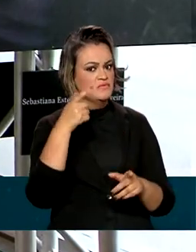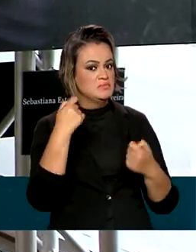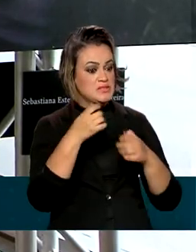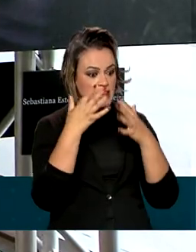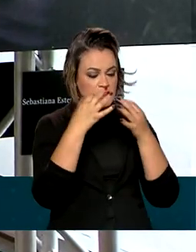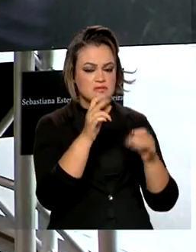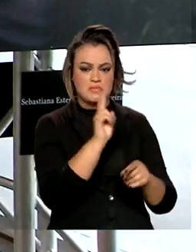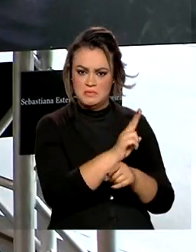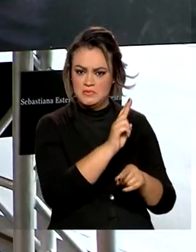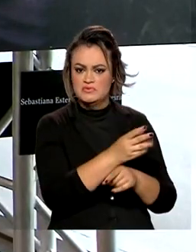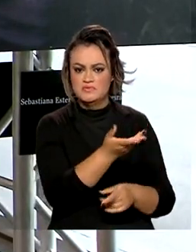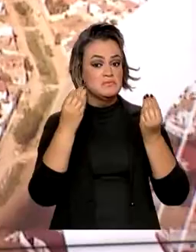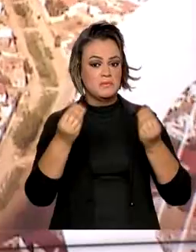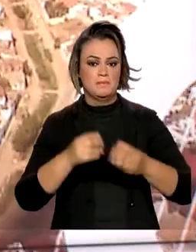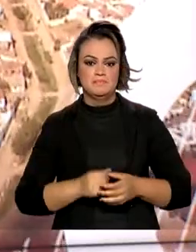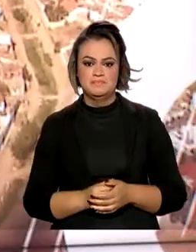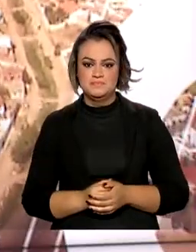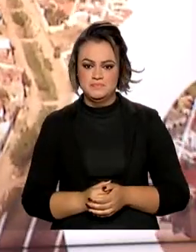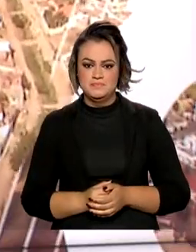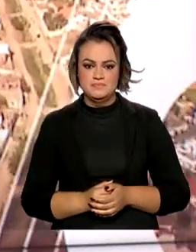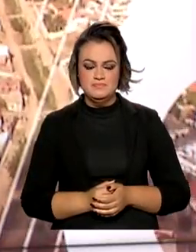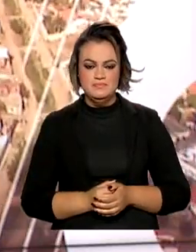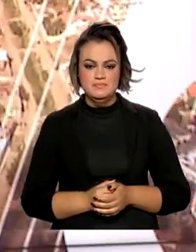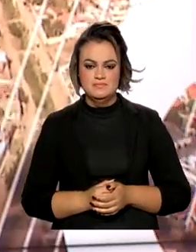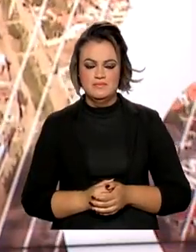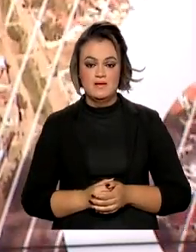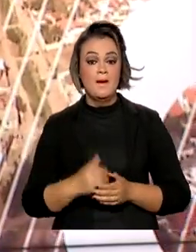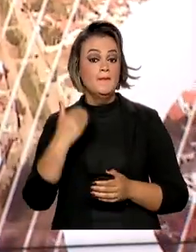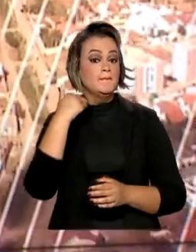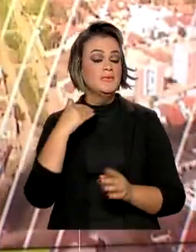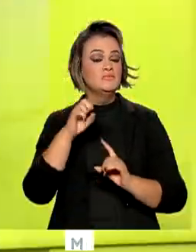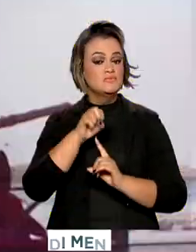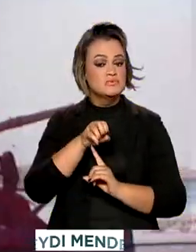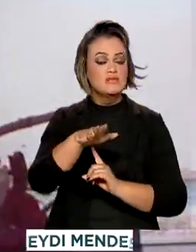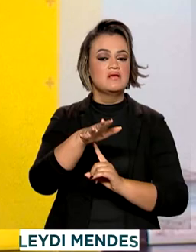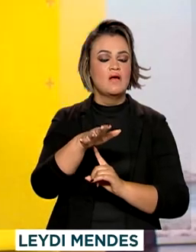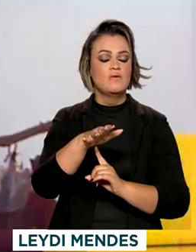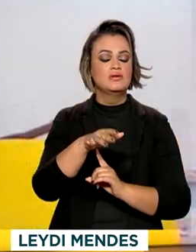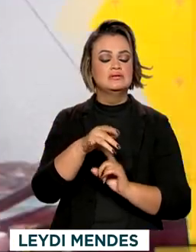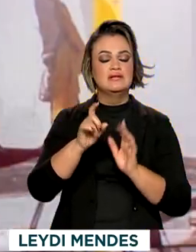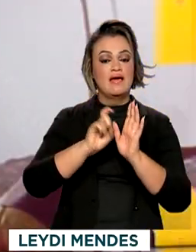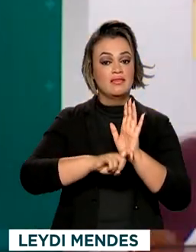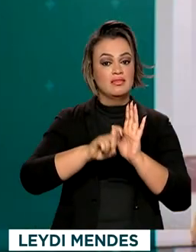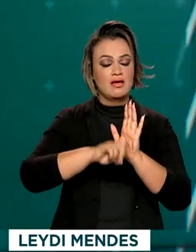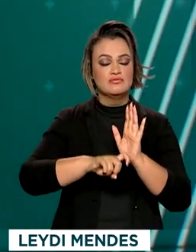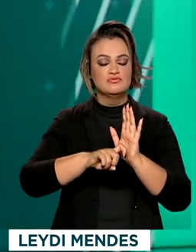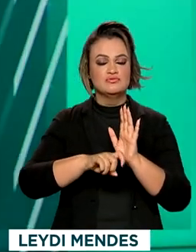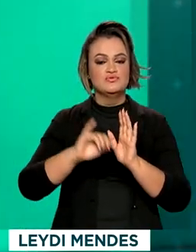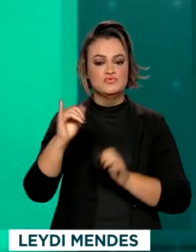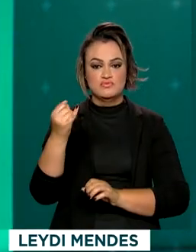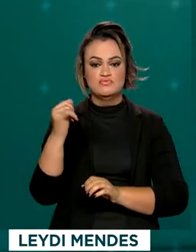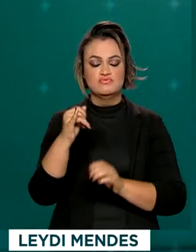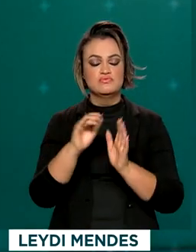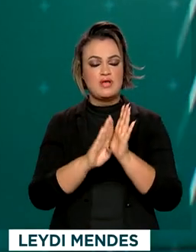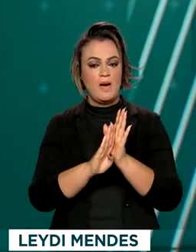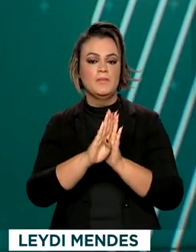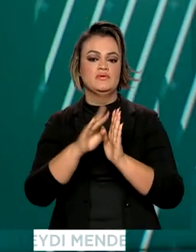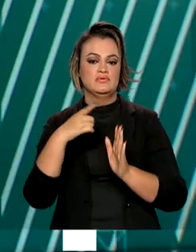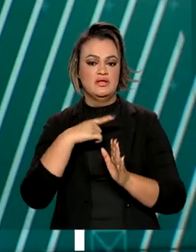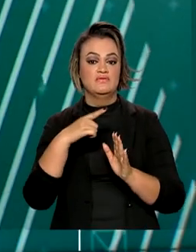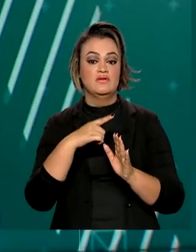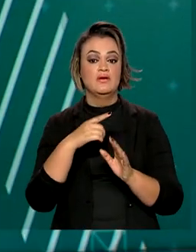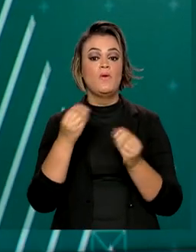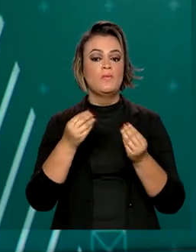atentos para proteger os nossos idosos. O Banco Central aumentou a taxa básica de juros em decisão unânime na